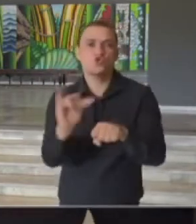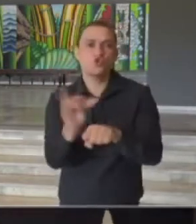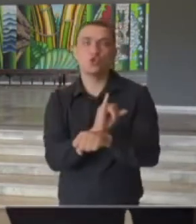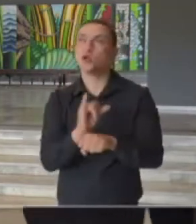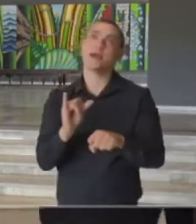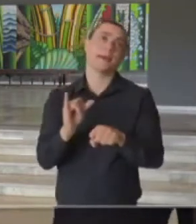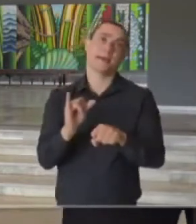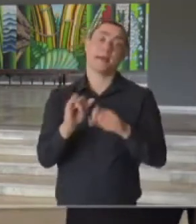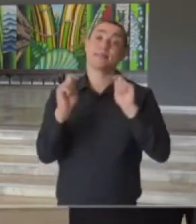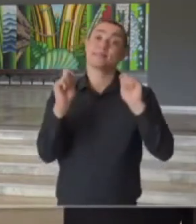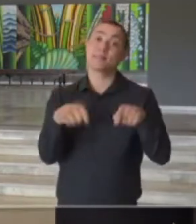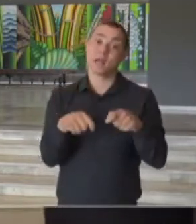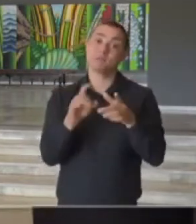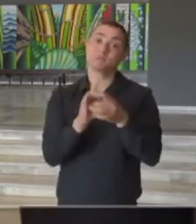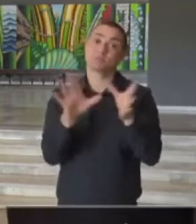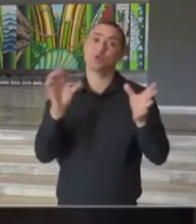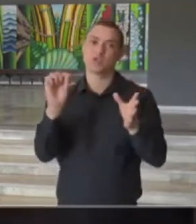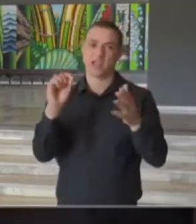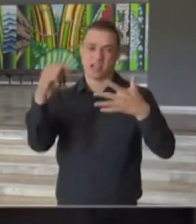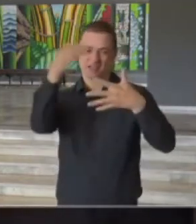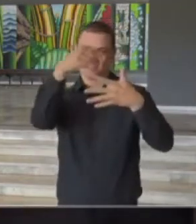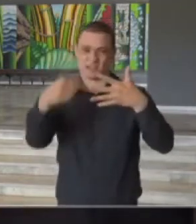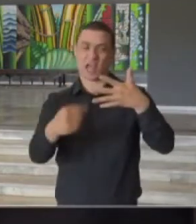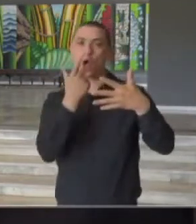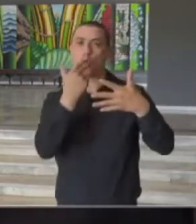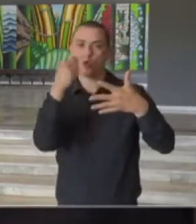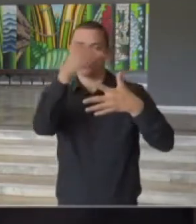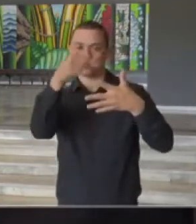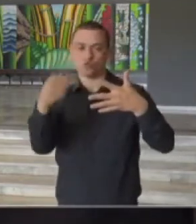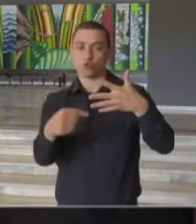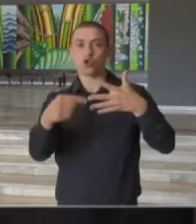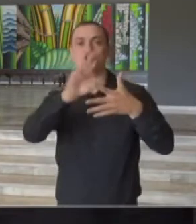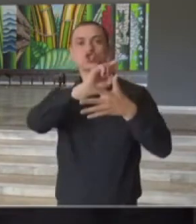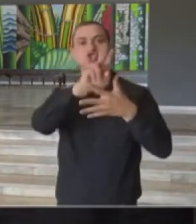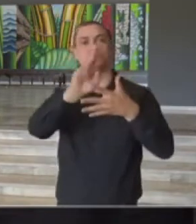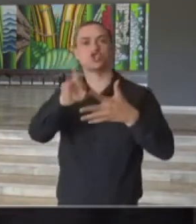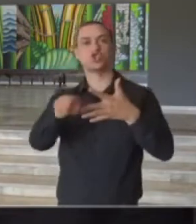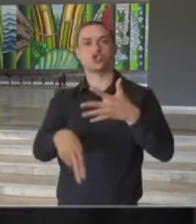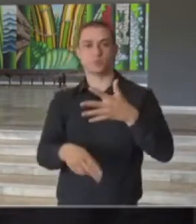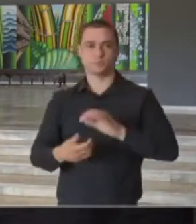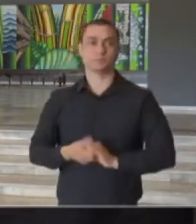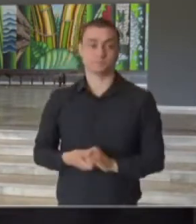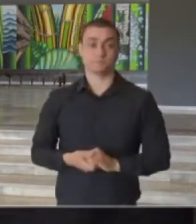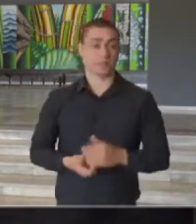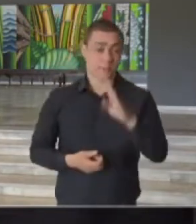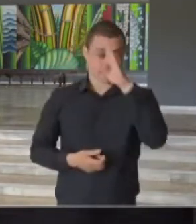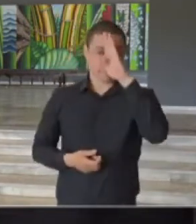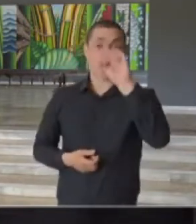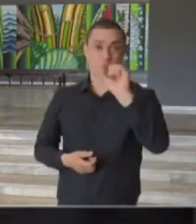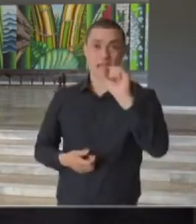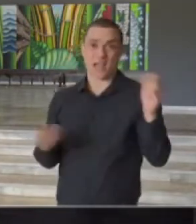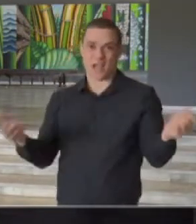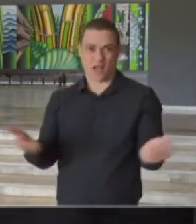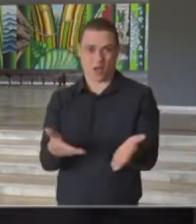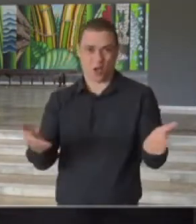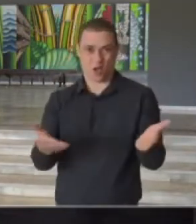que permitem a classificação nas diferentes fases. Principalmente aqui,